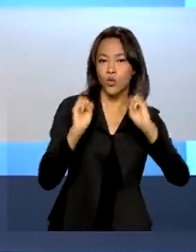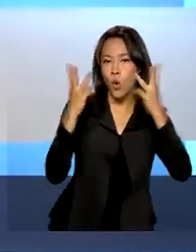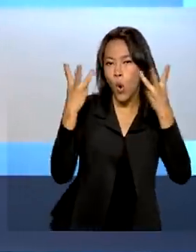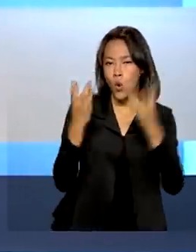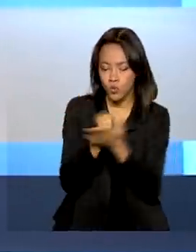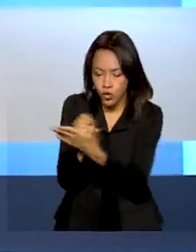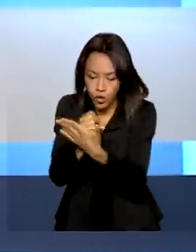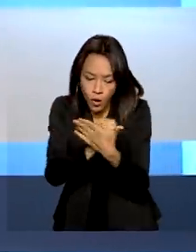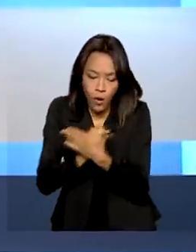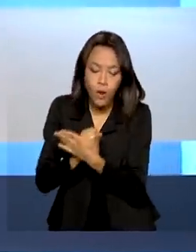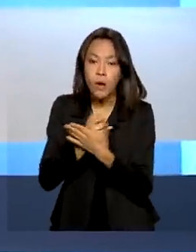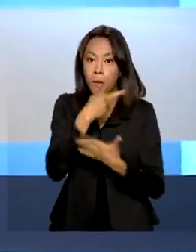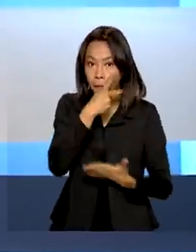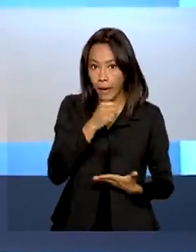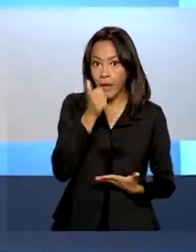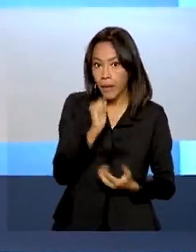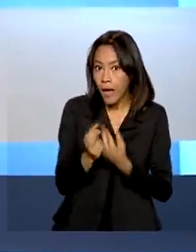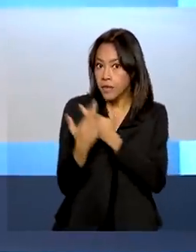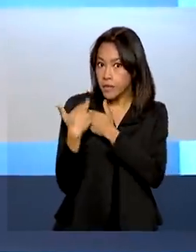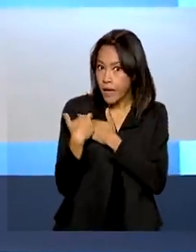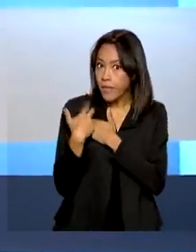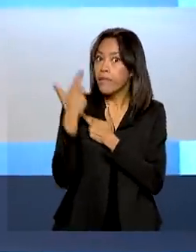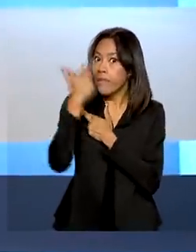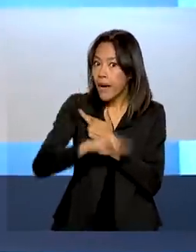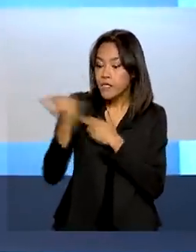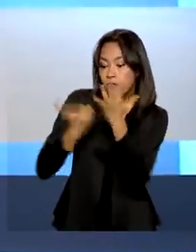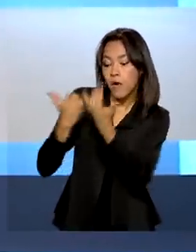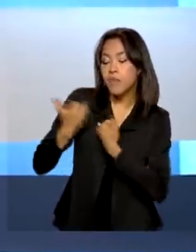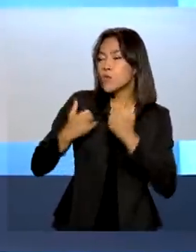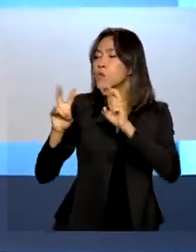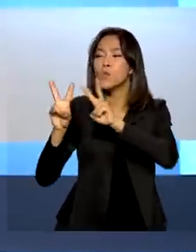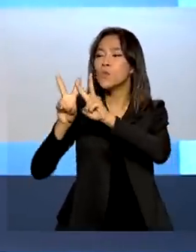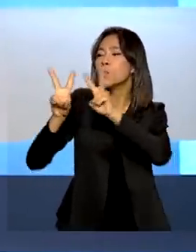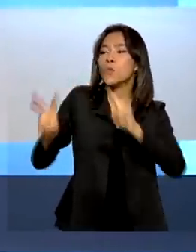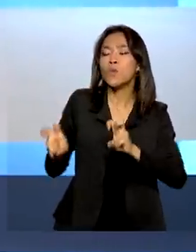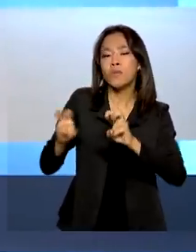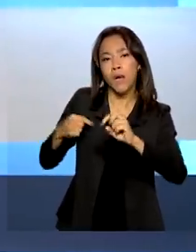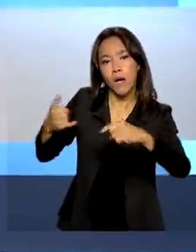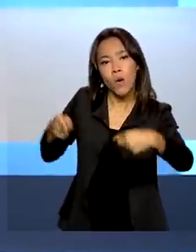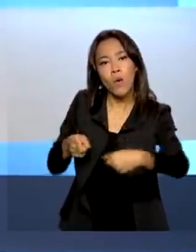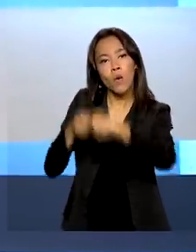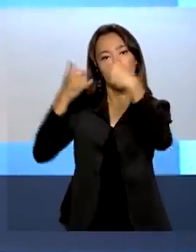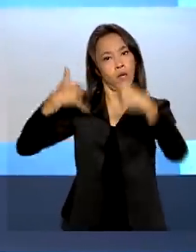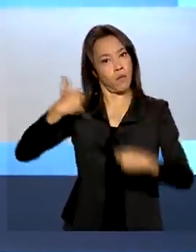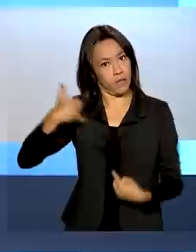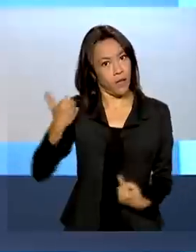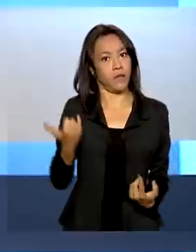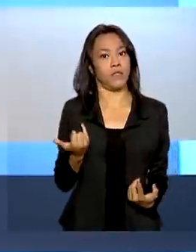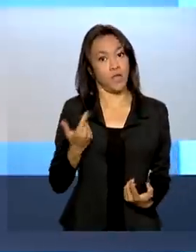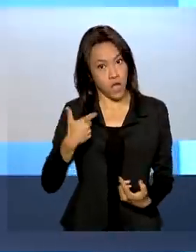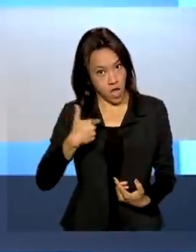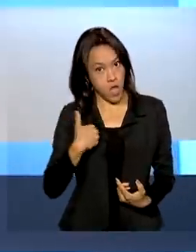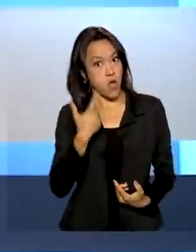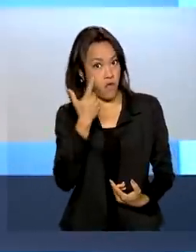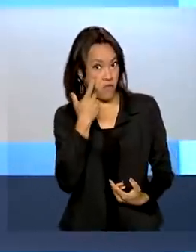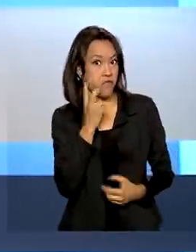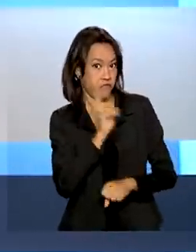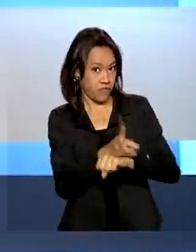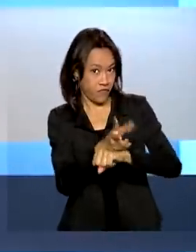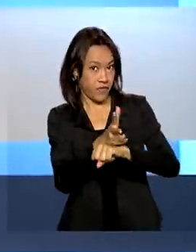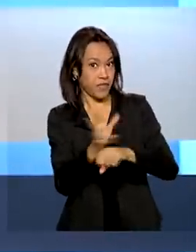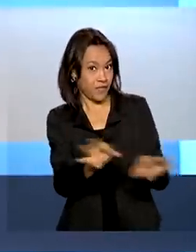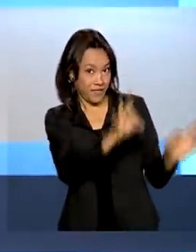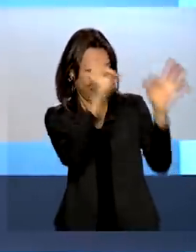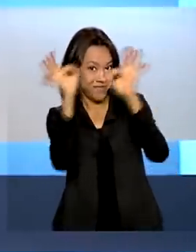Pais e responsáveis terão mais informações sobre conteúdos indicados para faixas etárias diferentes. Eu fiz uma reportagem sobre a